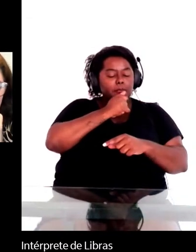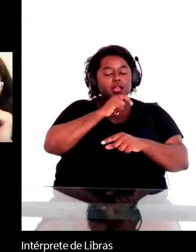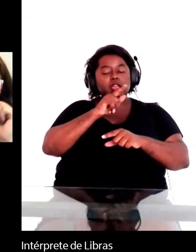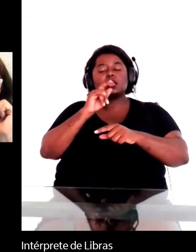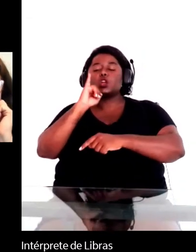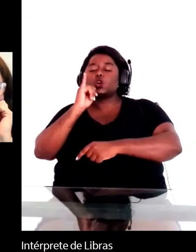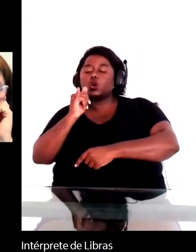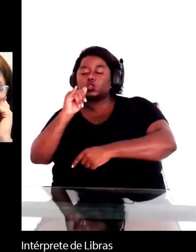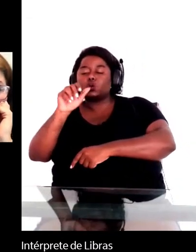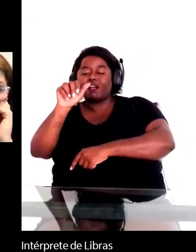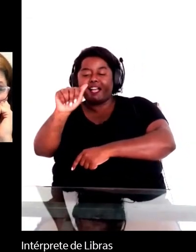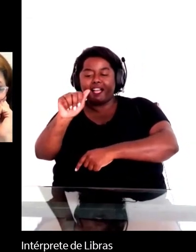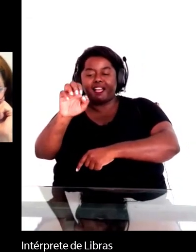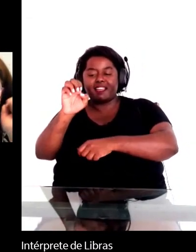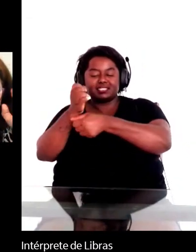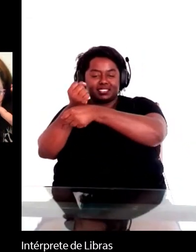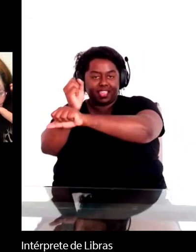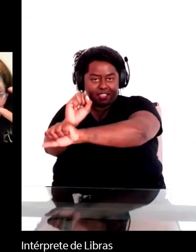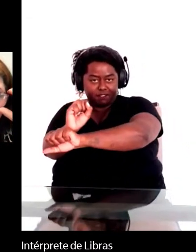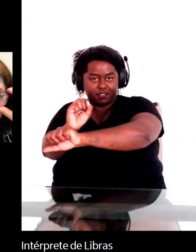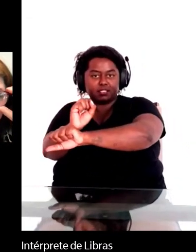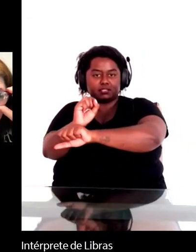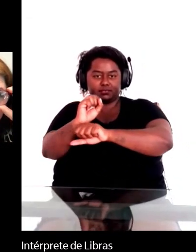Desculpa. E na última,